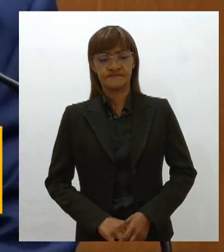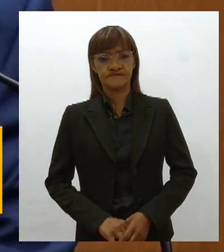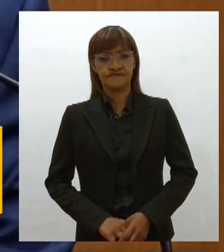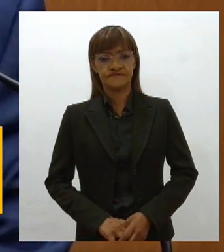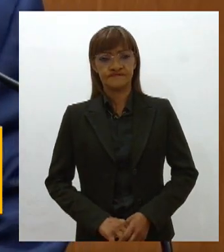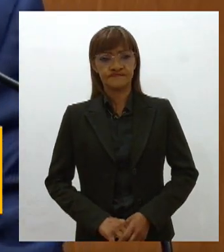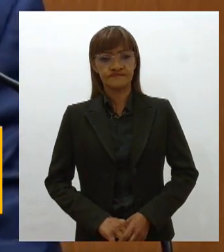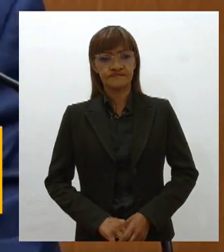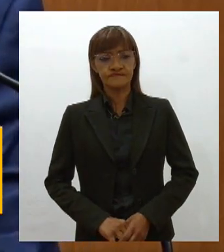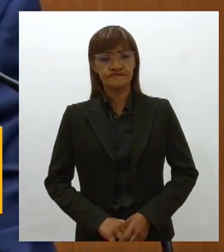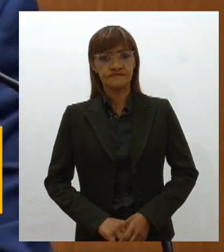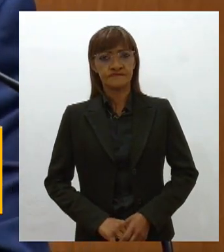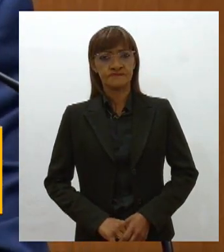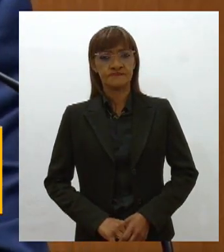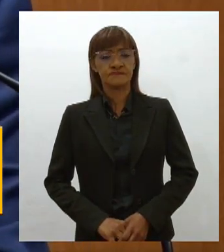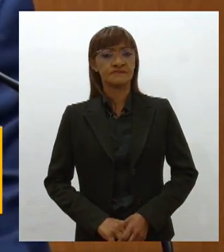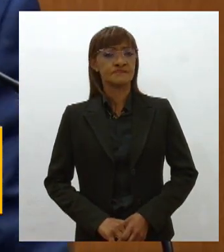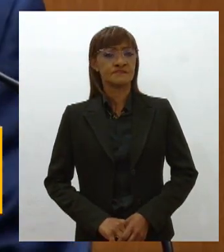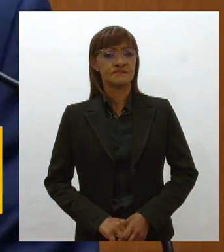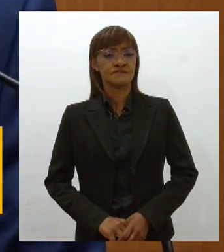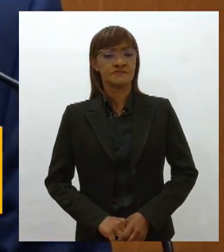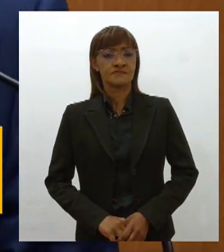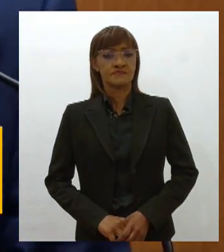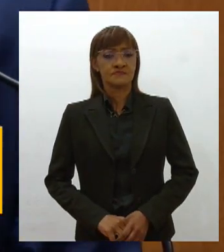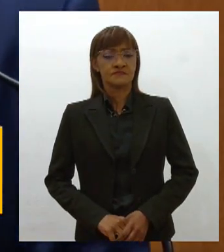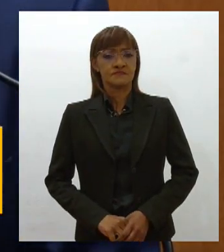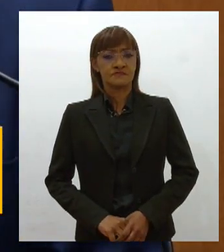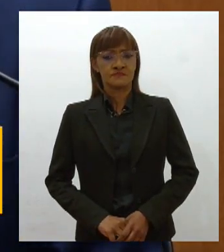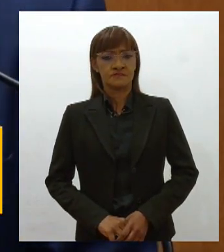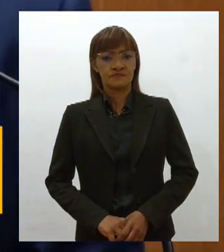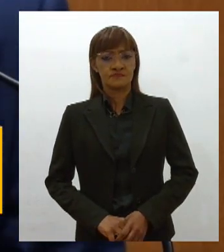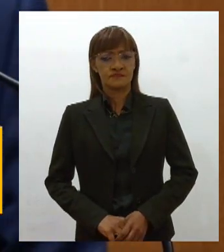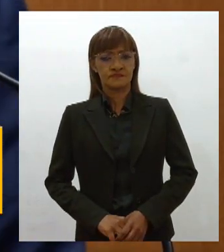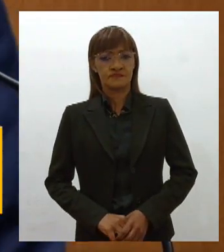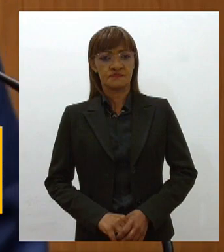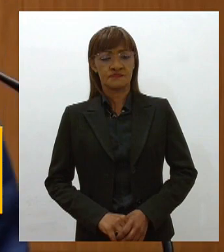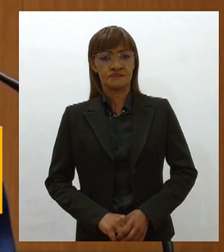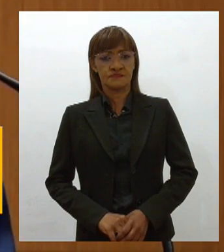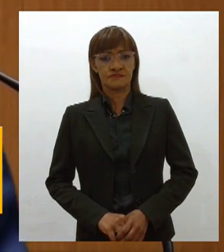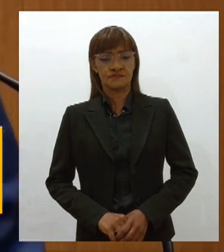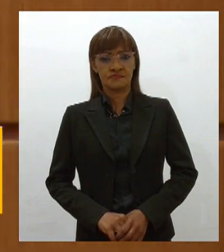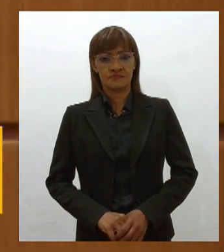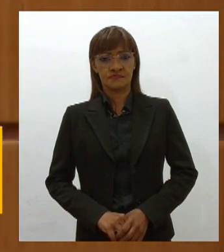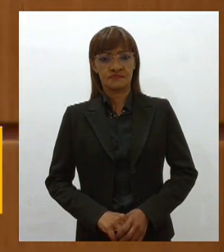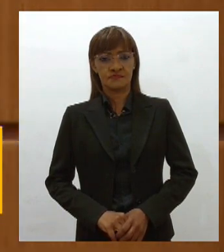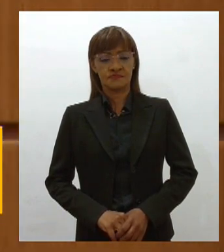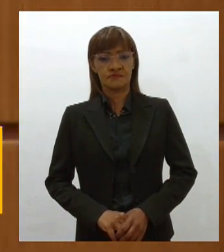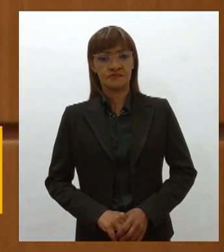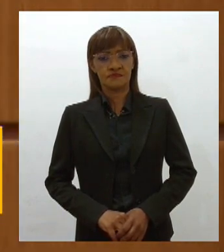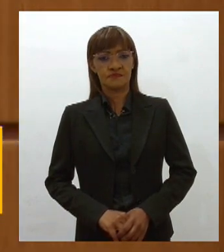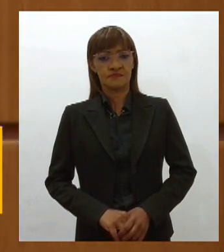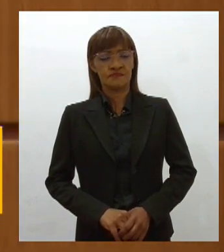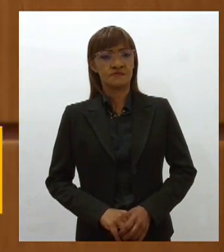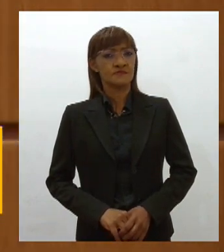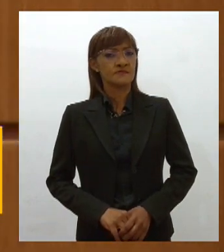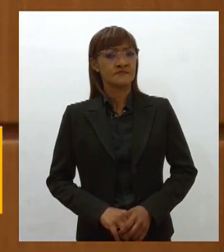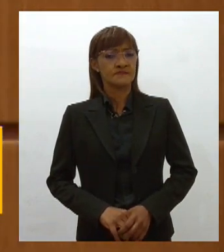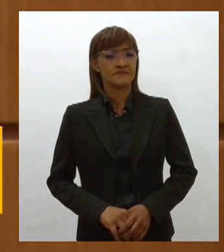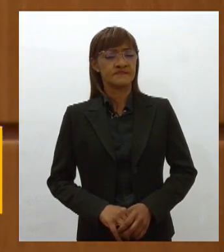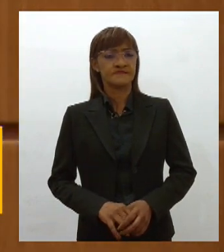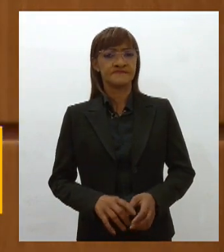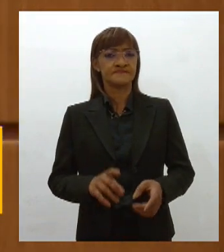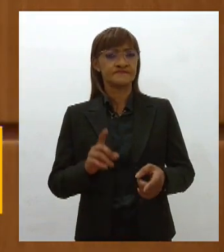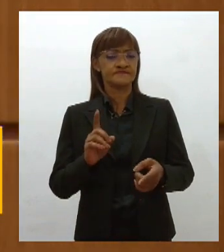pelo respeito aos direitos de comunidades tradicionais e profissionais em Sergipe. Referiu-se ao pescador